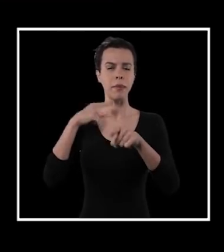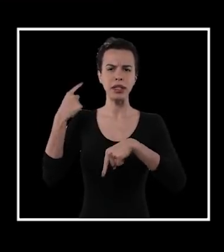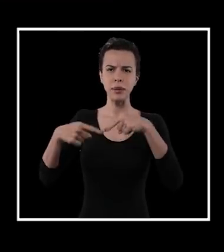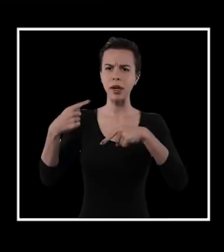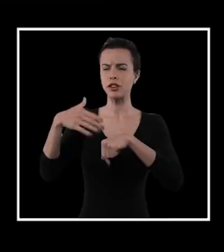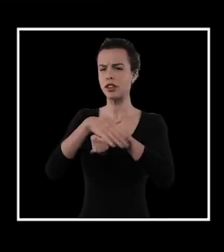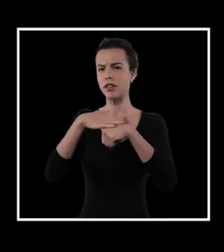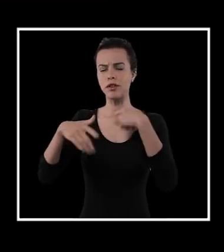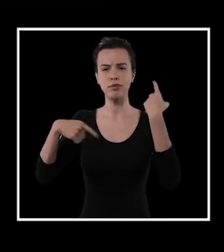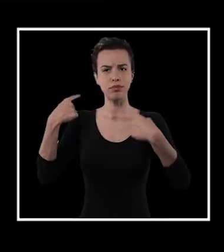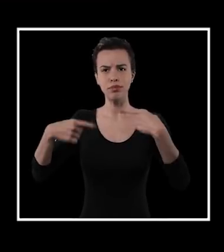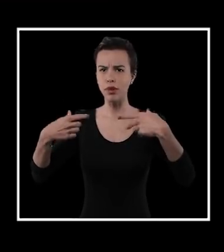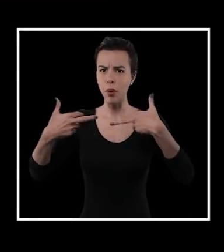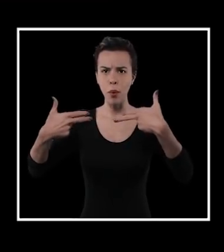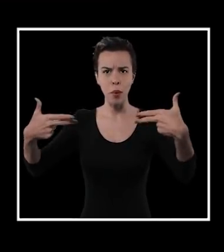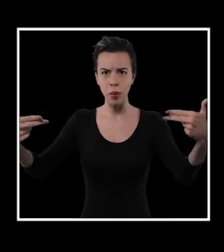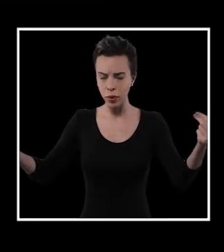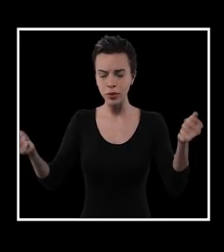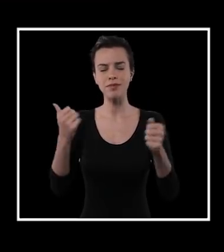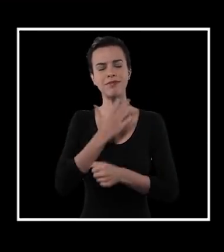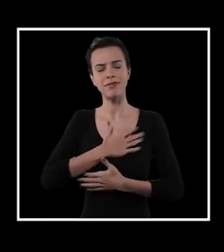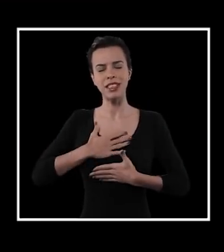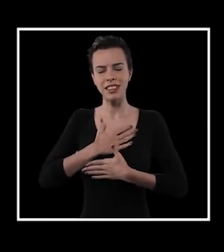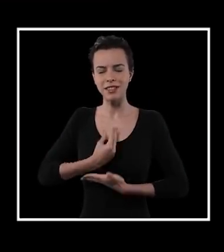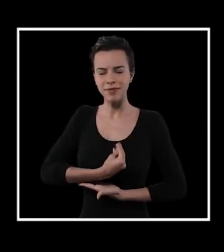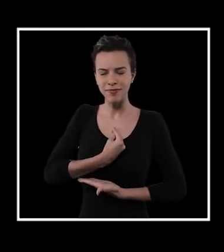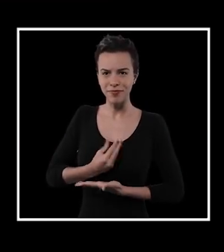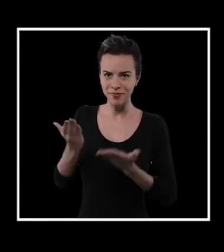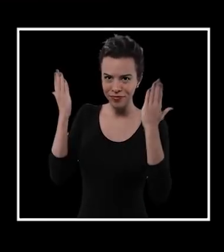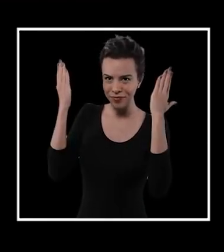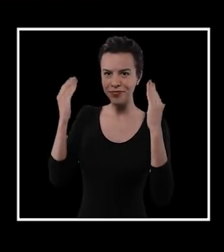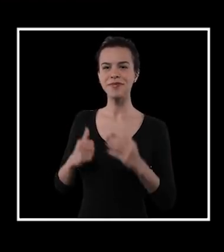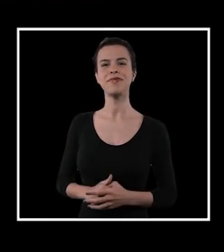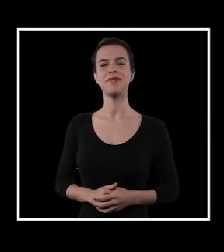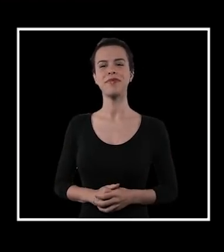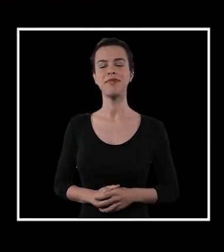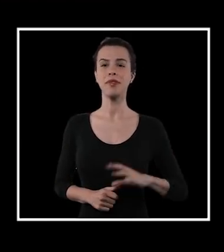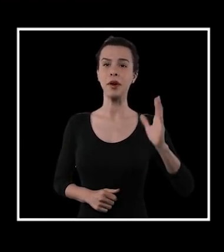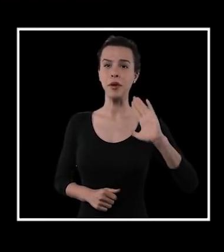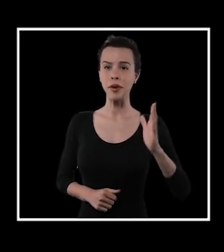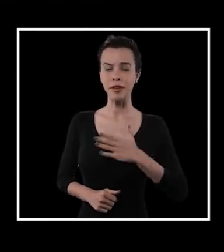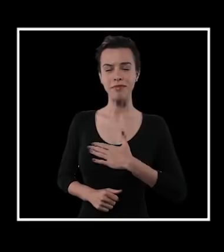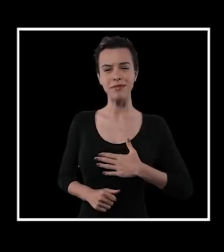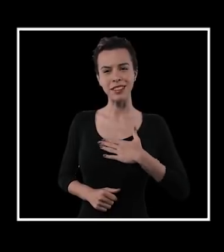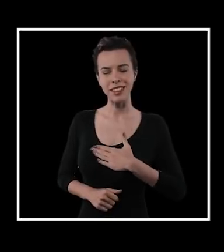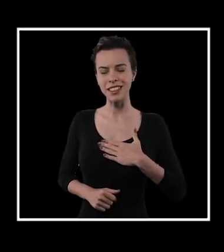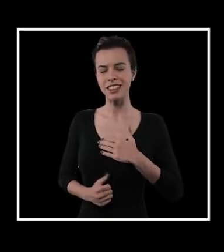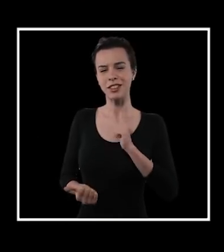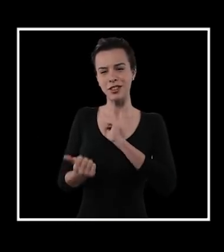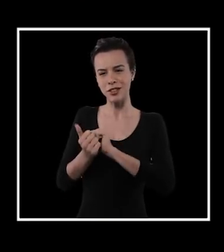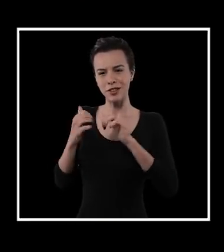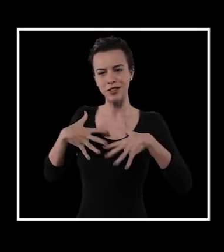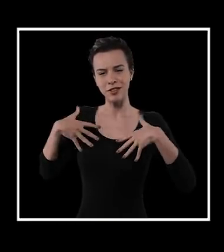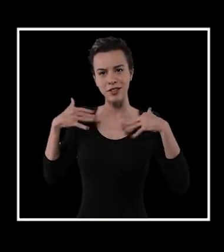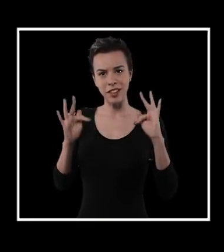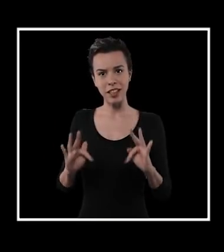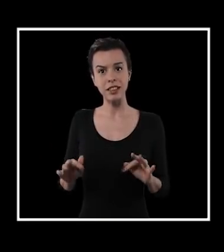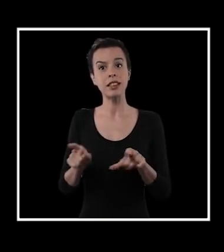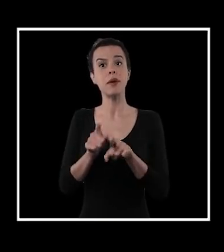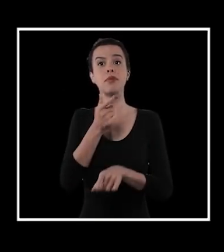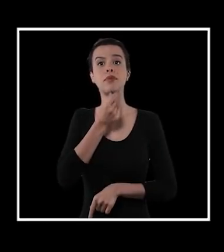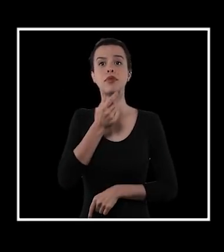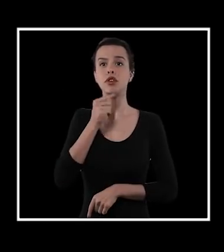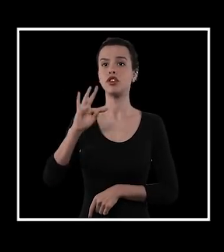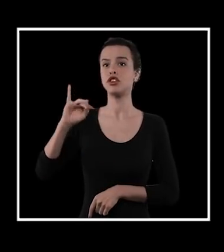debates e outros. É um prazer ter você por aqui, Silvio. Prazer todo meu, querido. Estou muito feliz de estar aqui com você. Também temos o Tiago